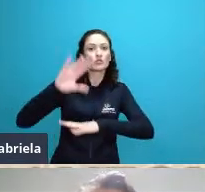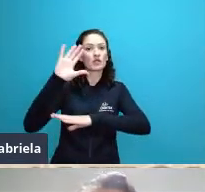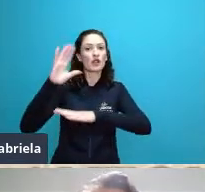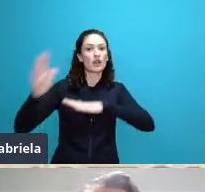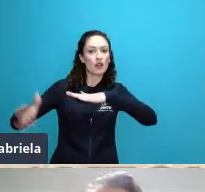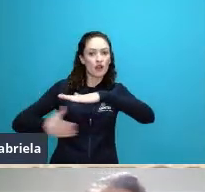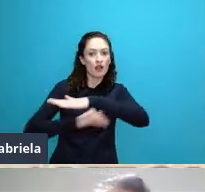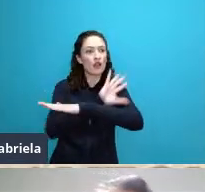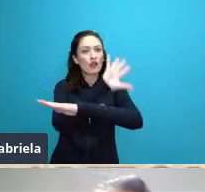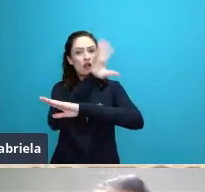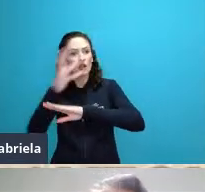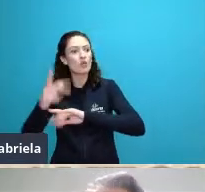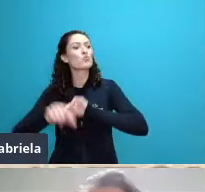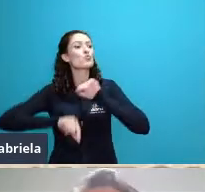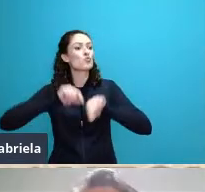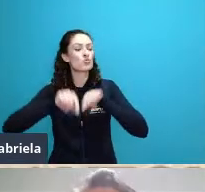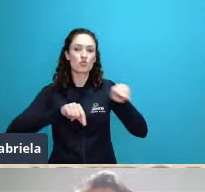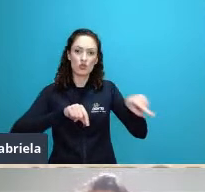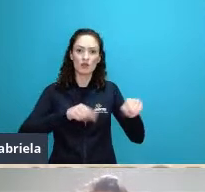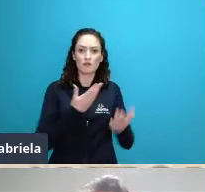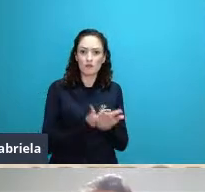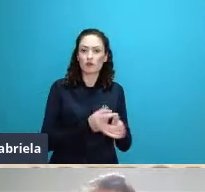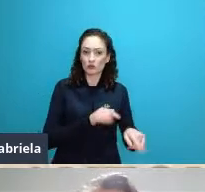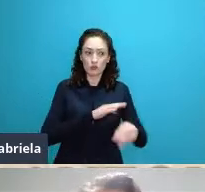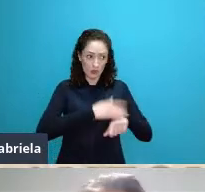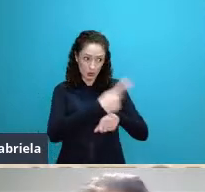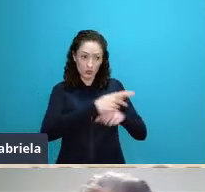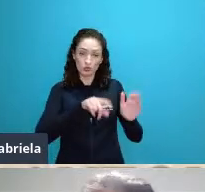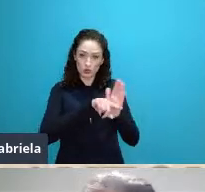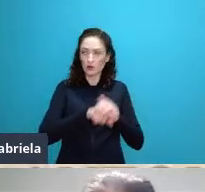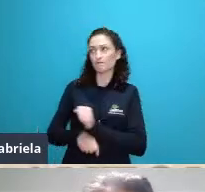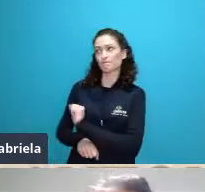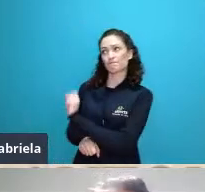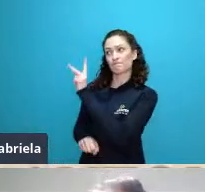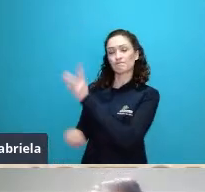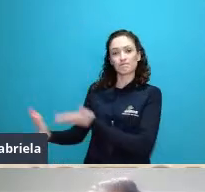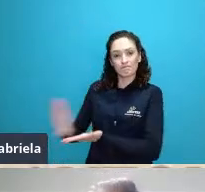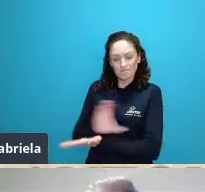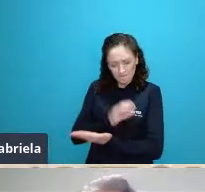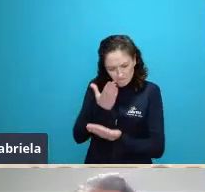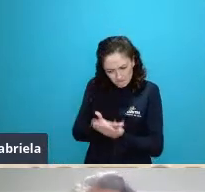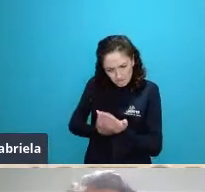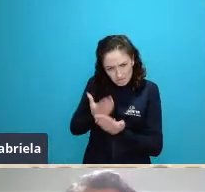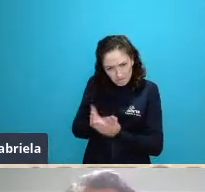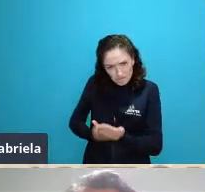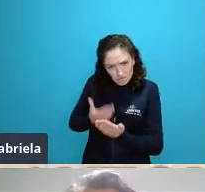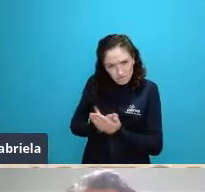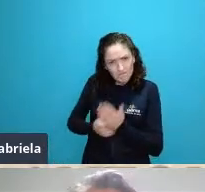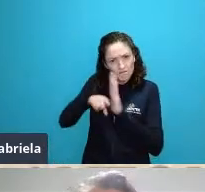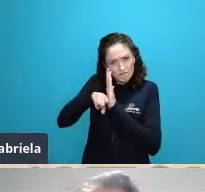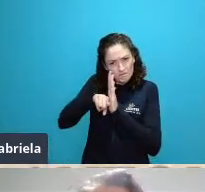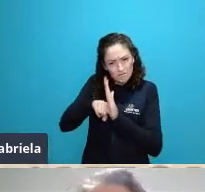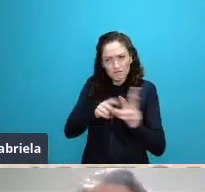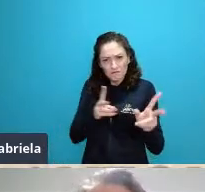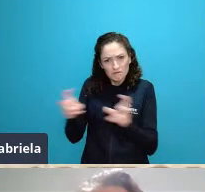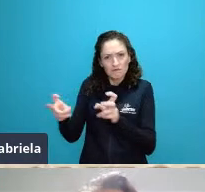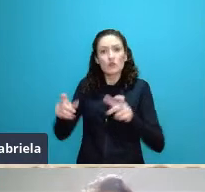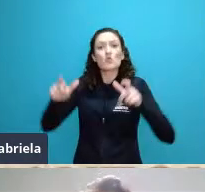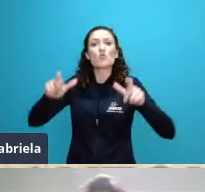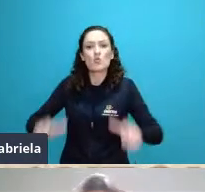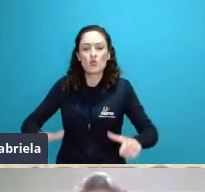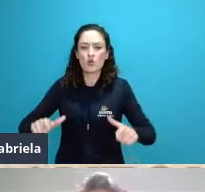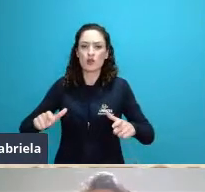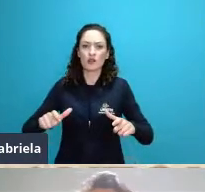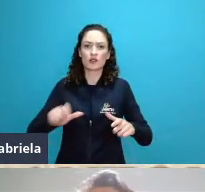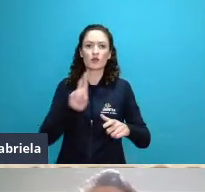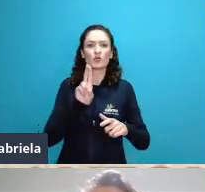diferentes porções dessa usina e dos ecossistemas que faziam parte das adjacências dessa usina e desenvolver